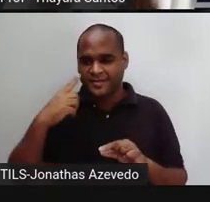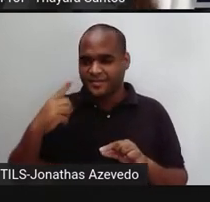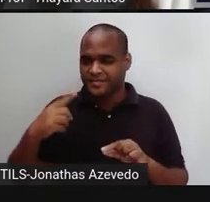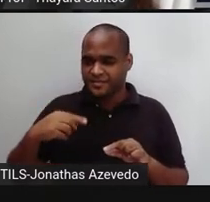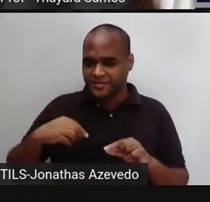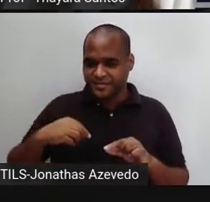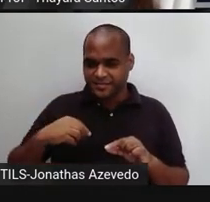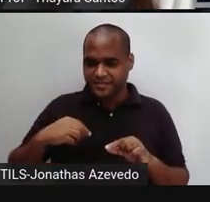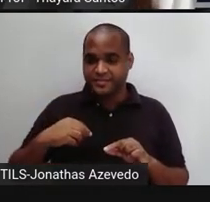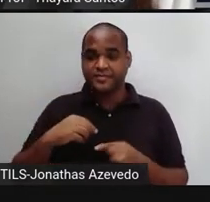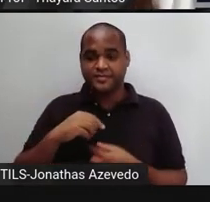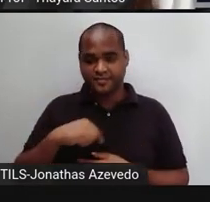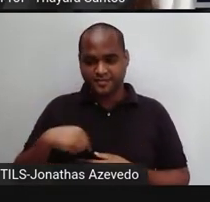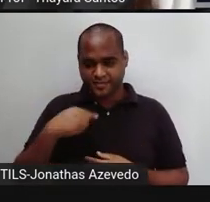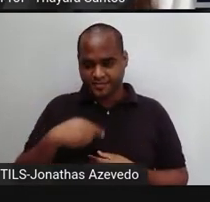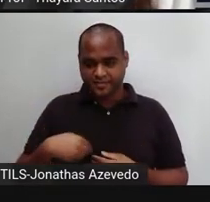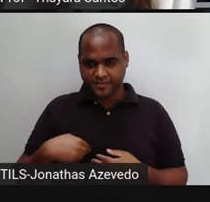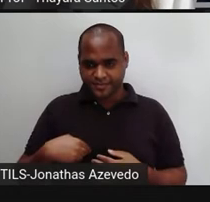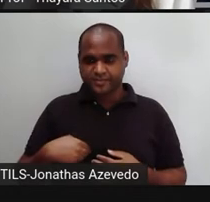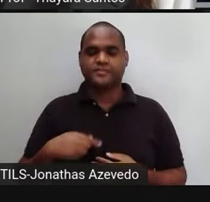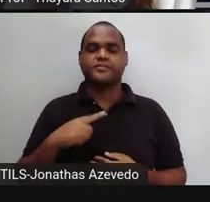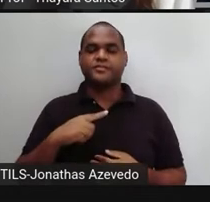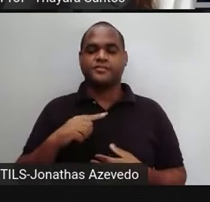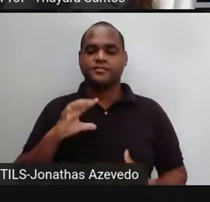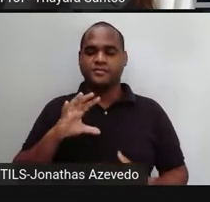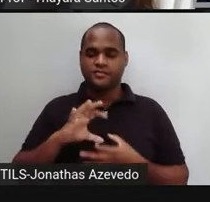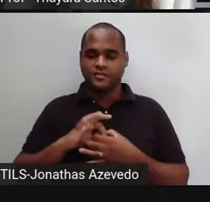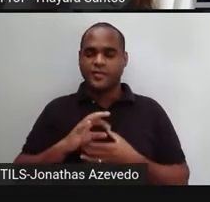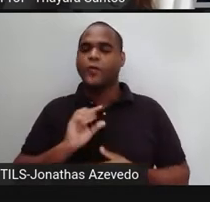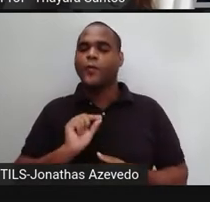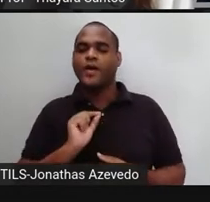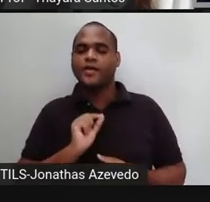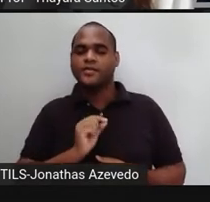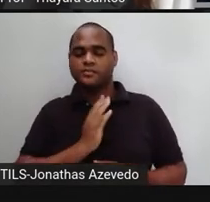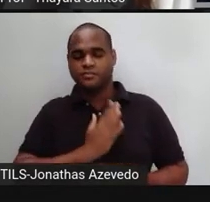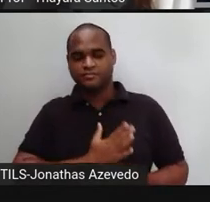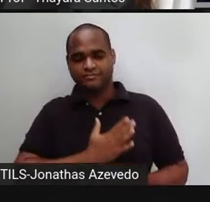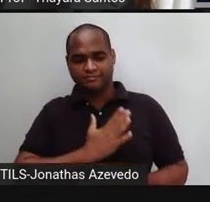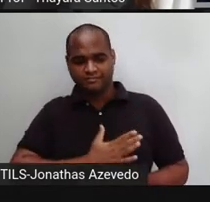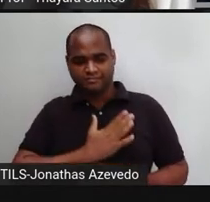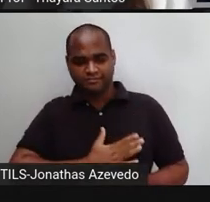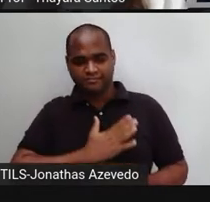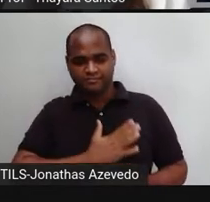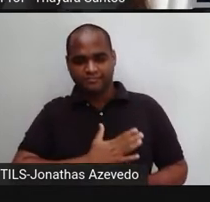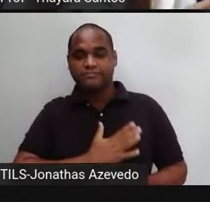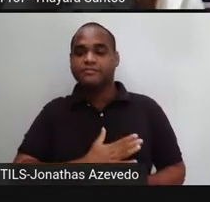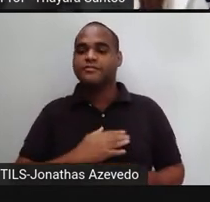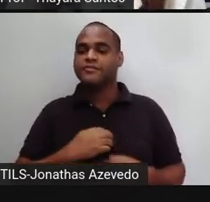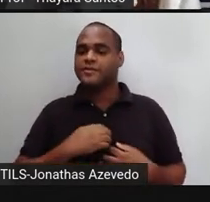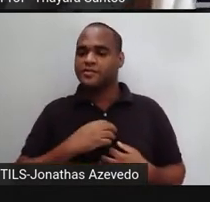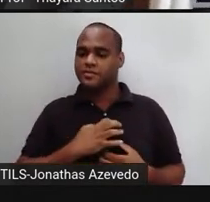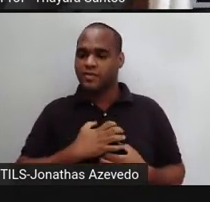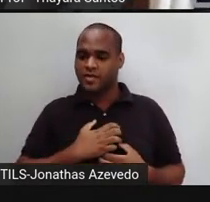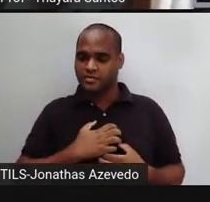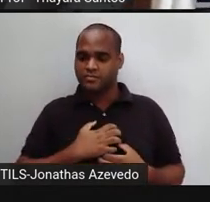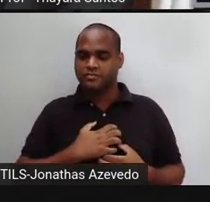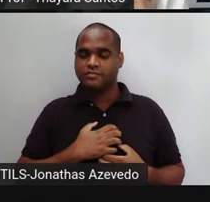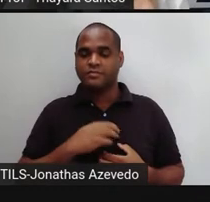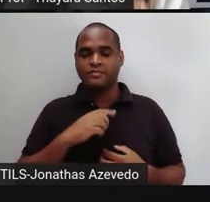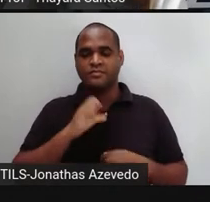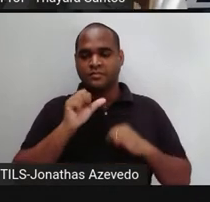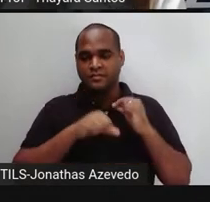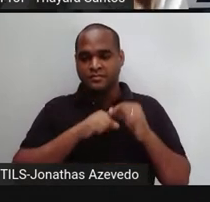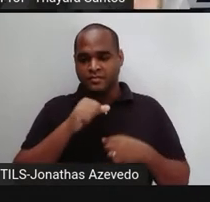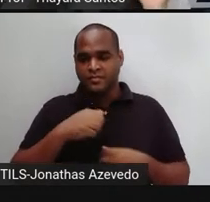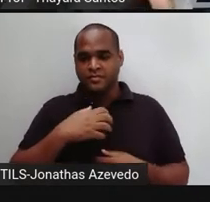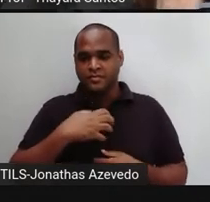a gente chama de mediachino, é onde se encaixa o coração. coração, ele tá aqui, mas ele tá mais virado para o lado esquerdo. Ele fica